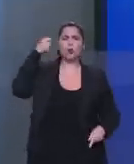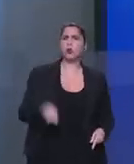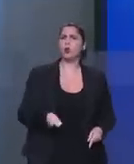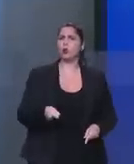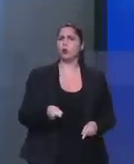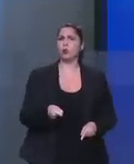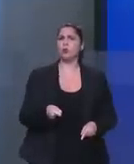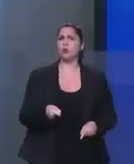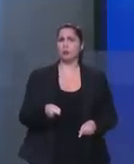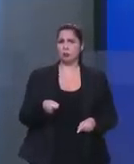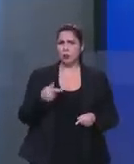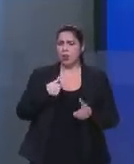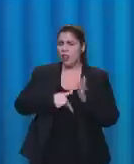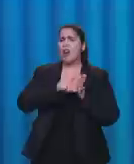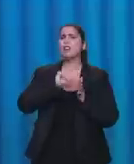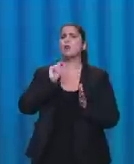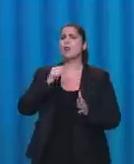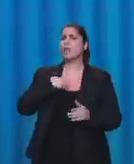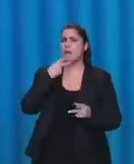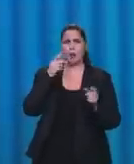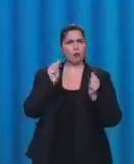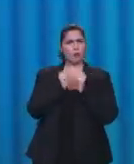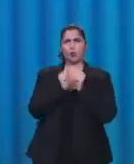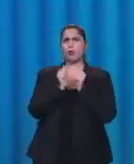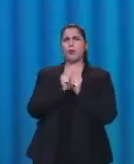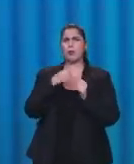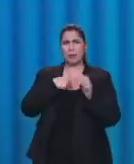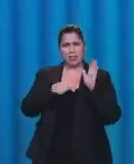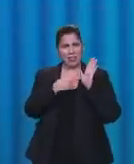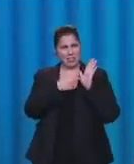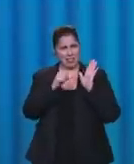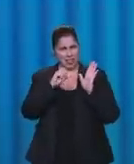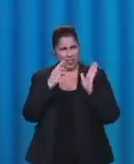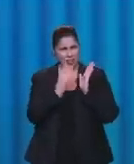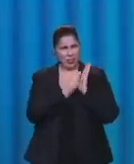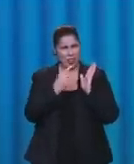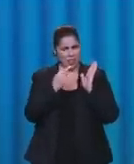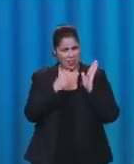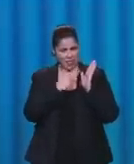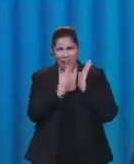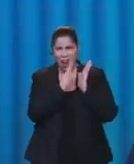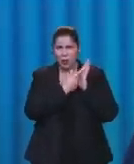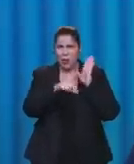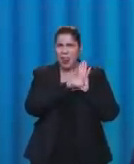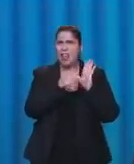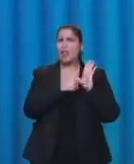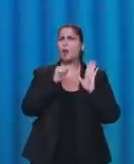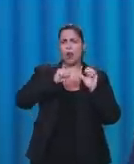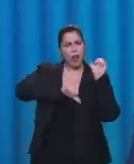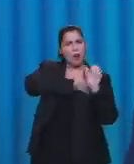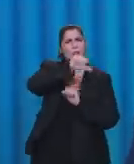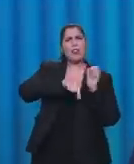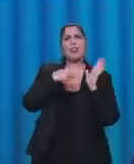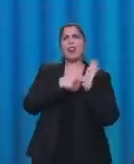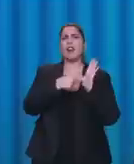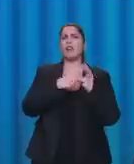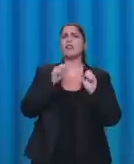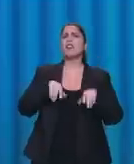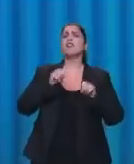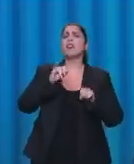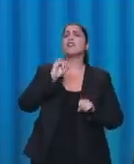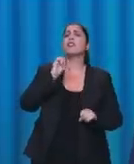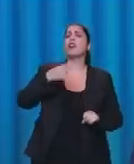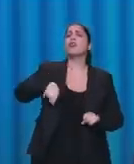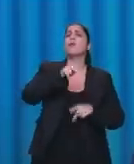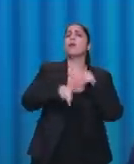sem, antes disso, ou simultâneo a isso, porque o ilegal tem que ser reprimido agora, fazer uma reconversão produtiva. Ensinar o nosso povo a